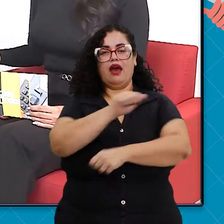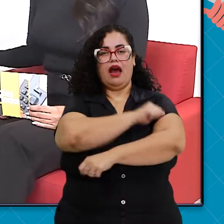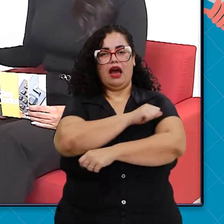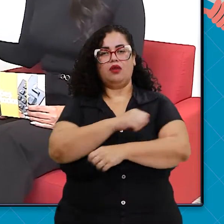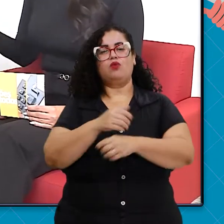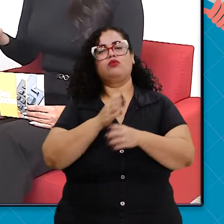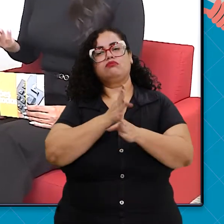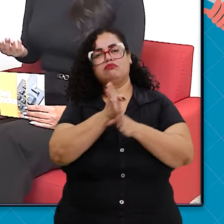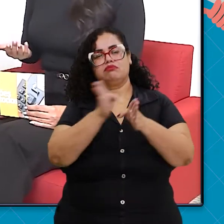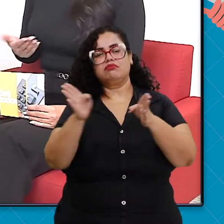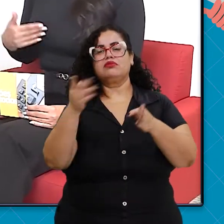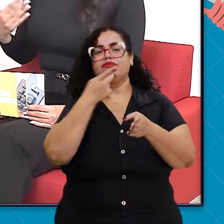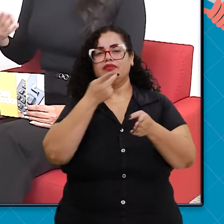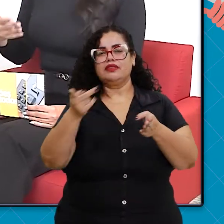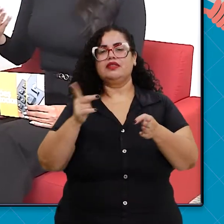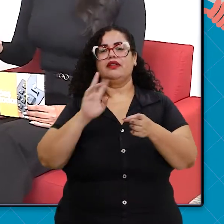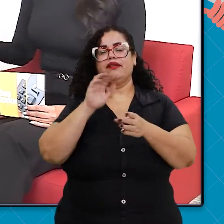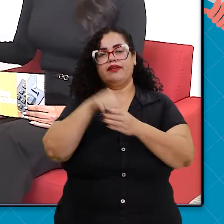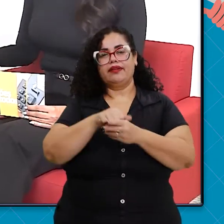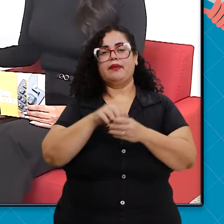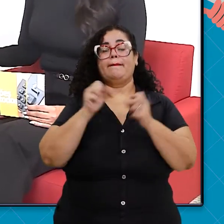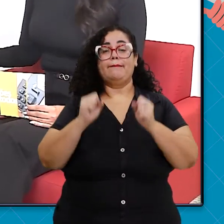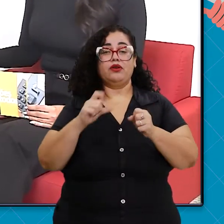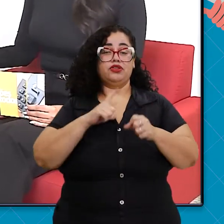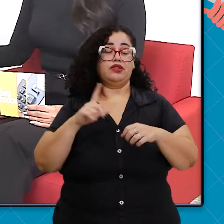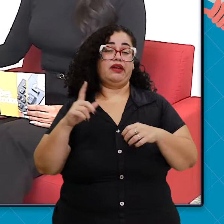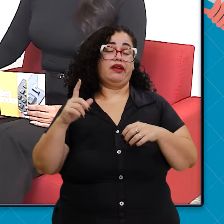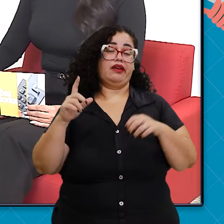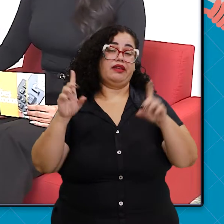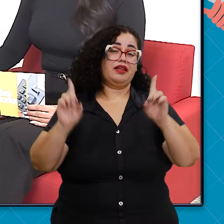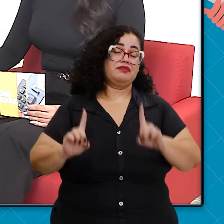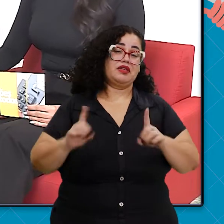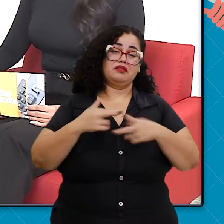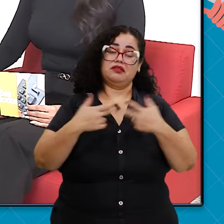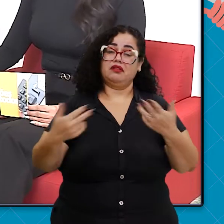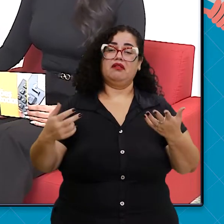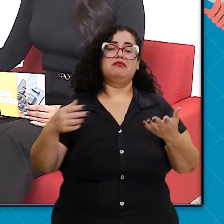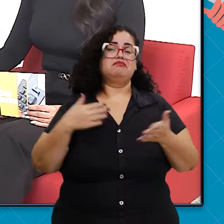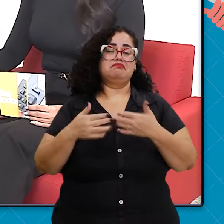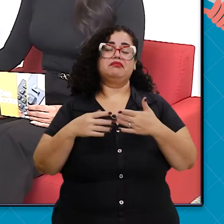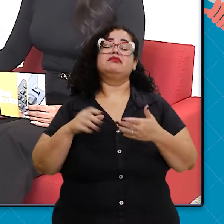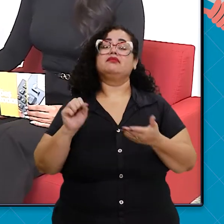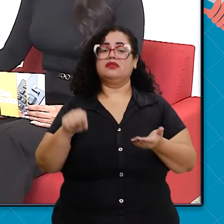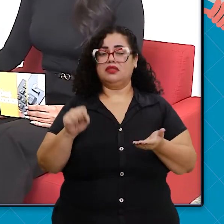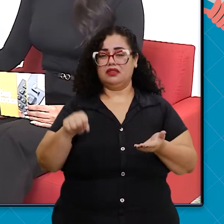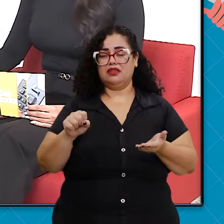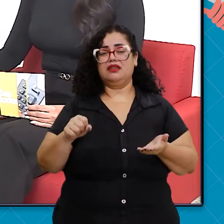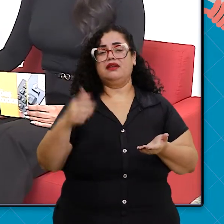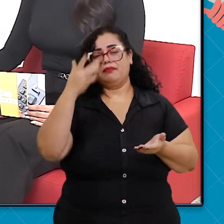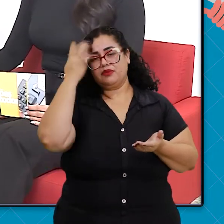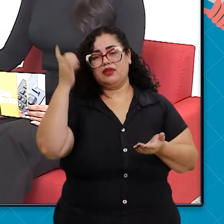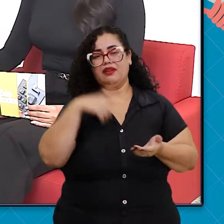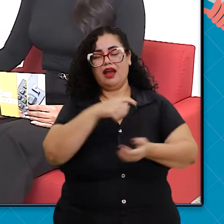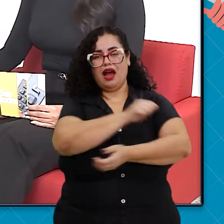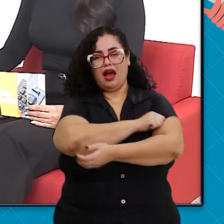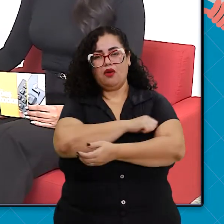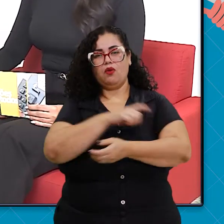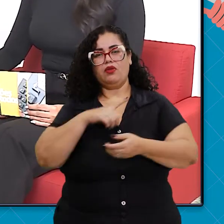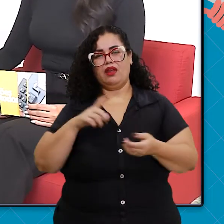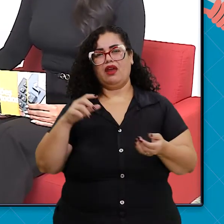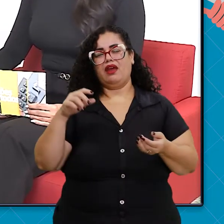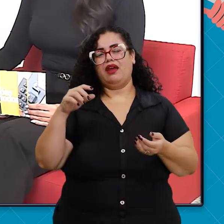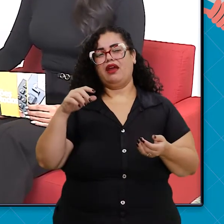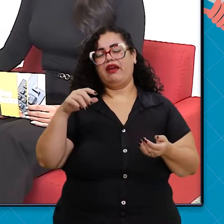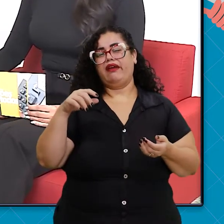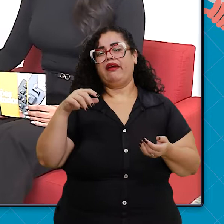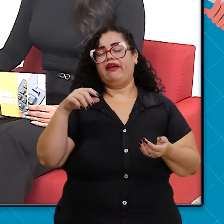todo o ano que também podem ter necessidades especiais, né? É, além daquele estudante com necessidade